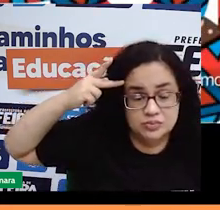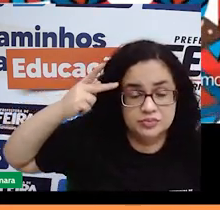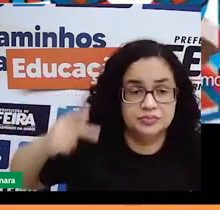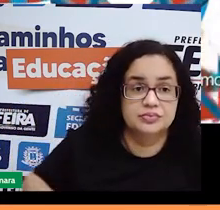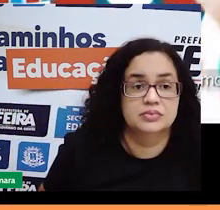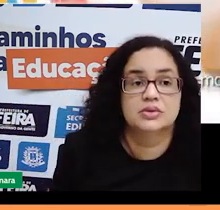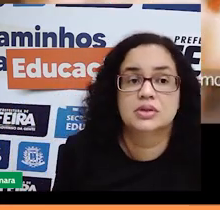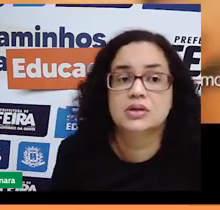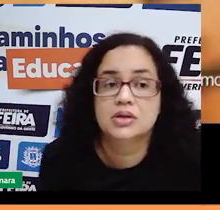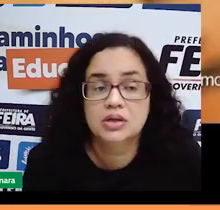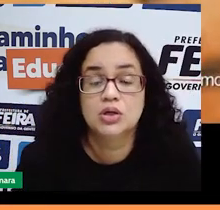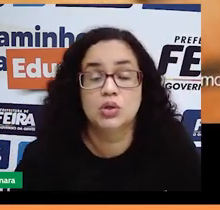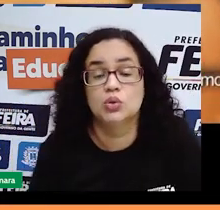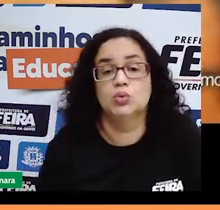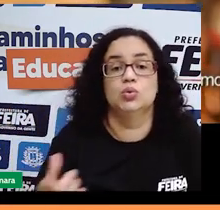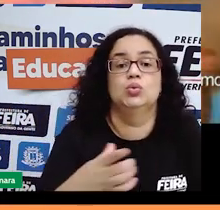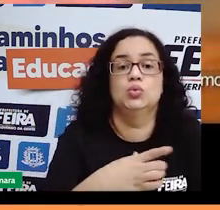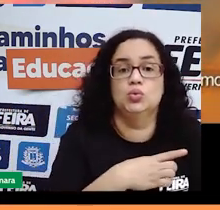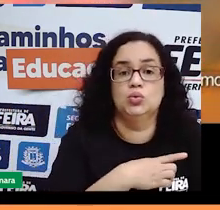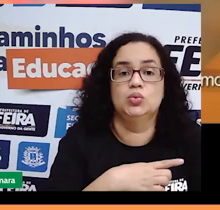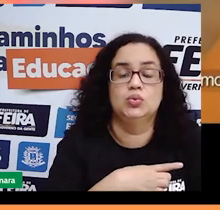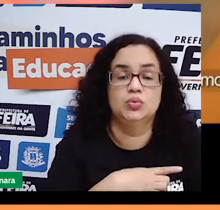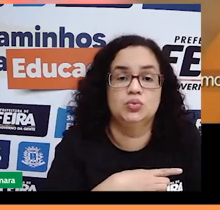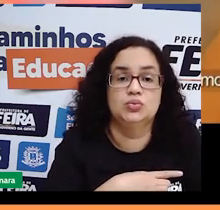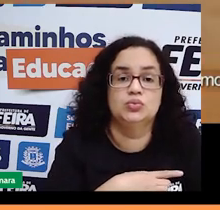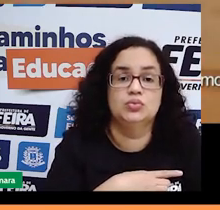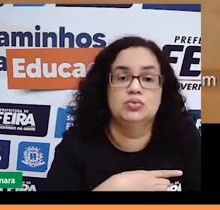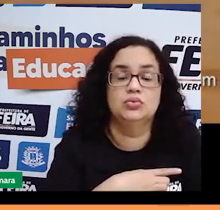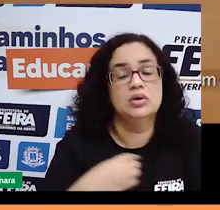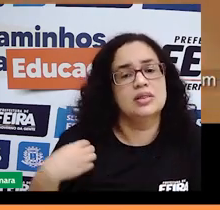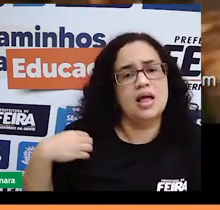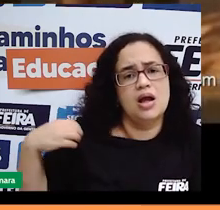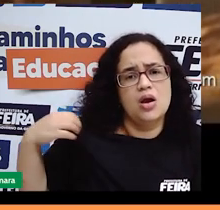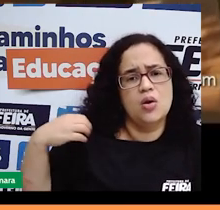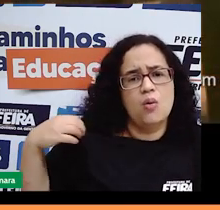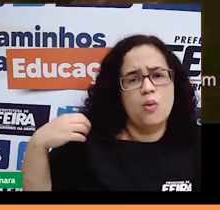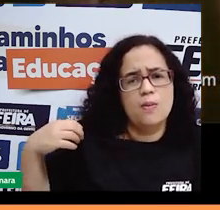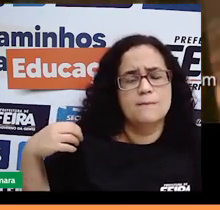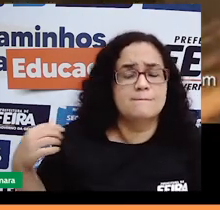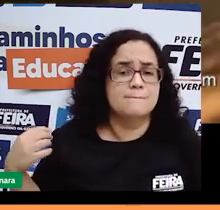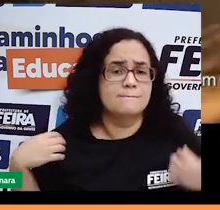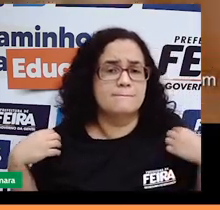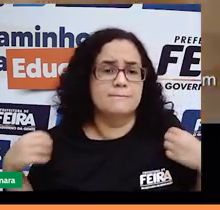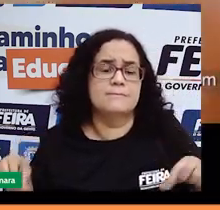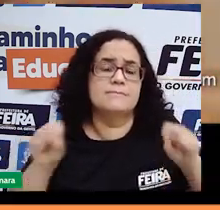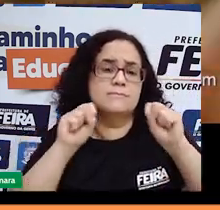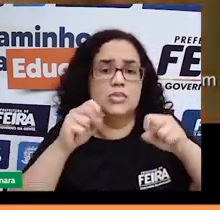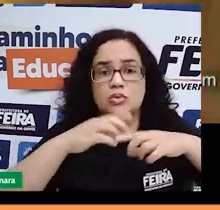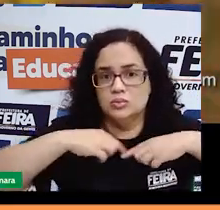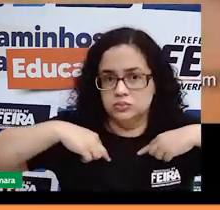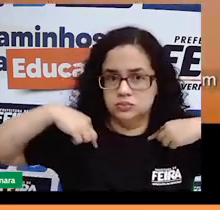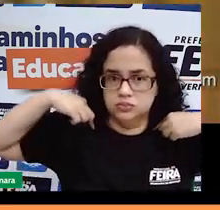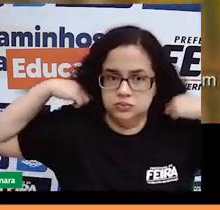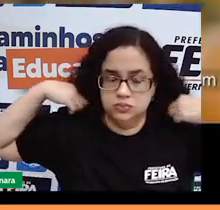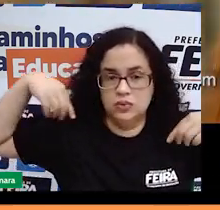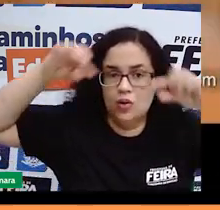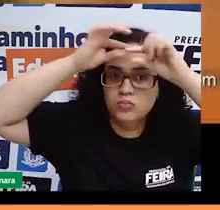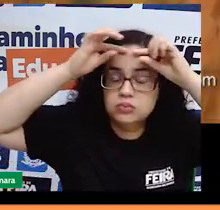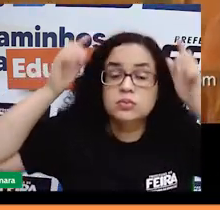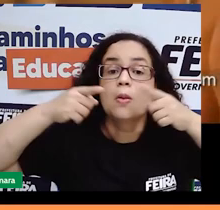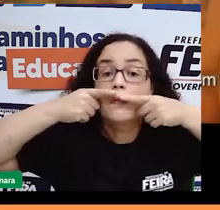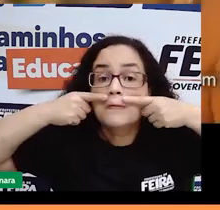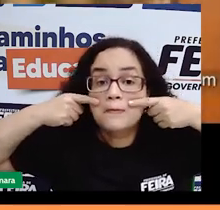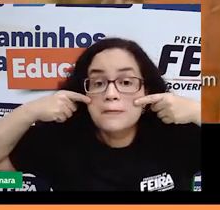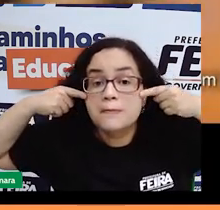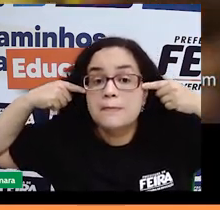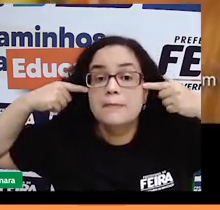temos influência de um para o outro na roupa que vestimos. Eu poderia estar aqui com colazão e cocal ou pintado para mostrar